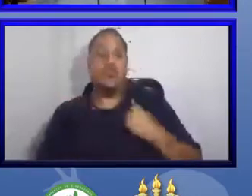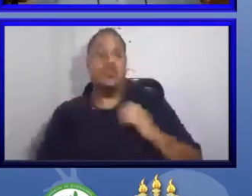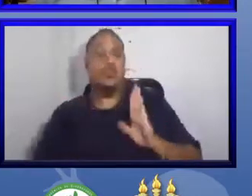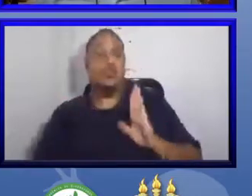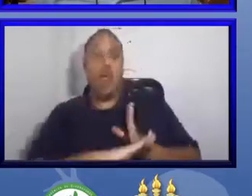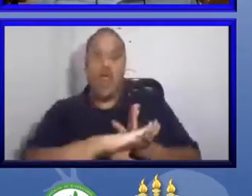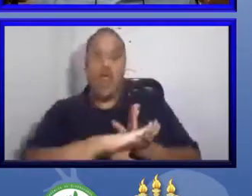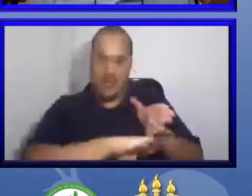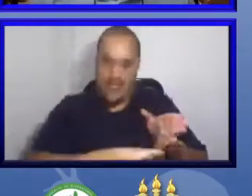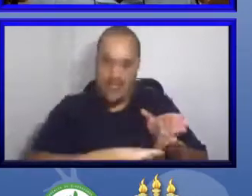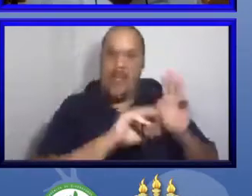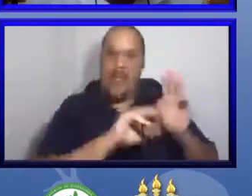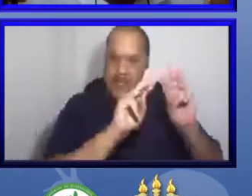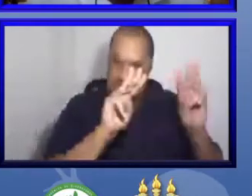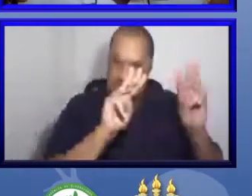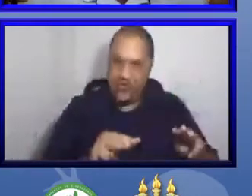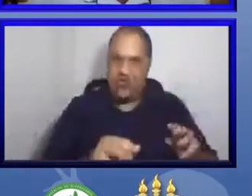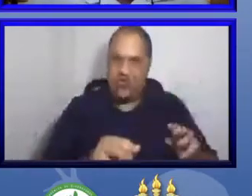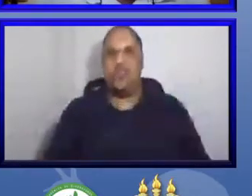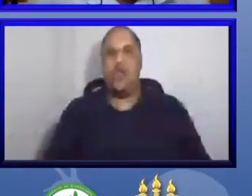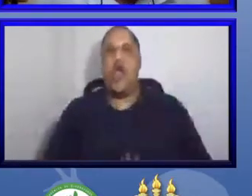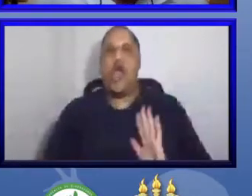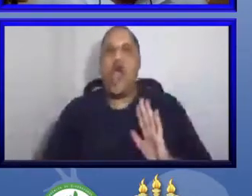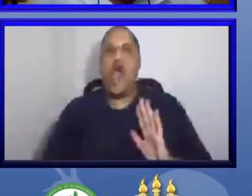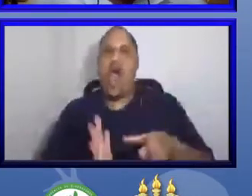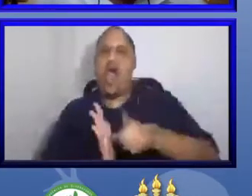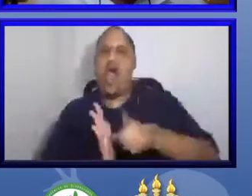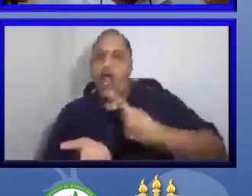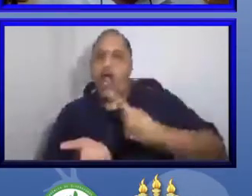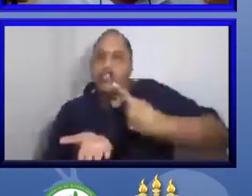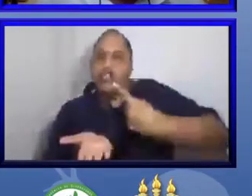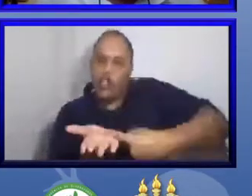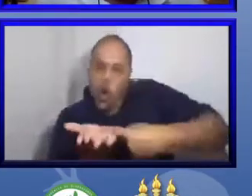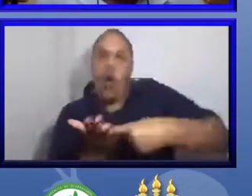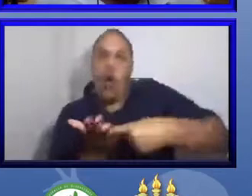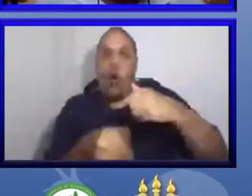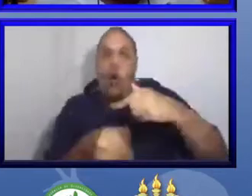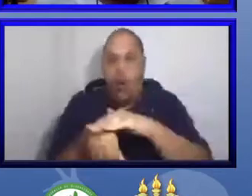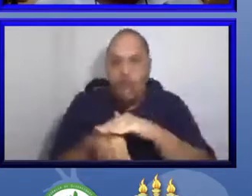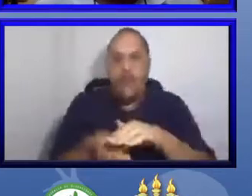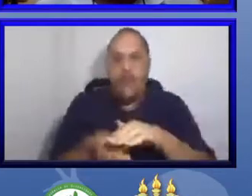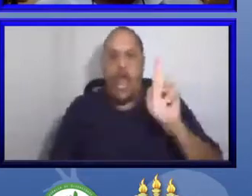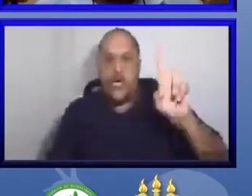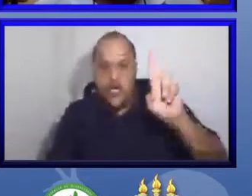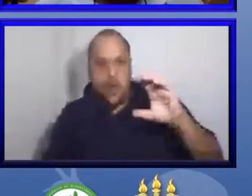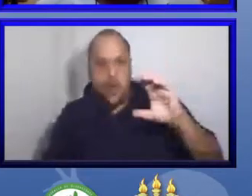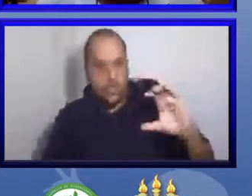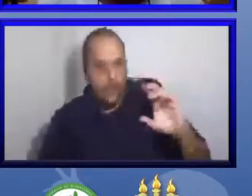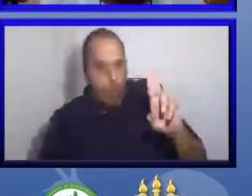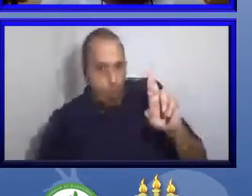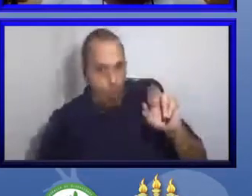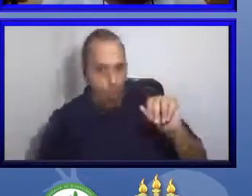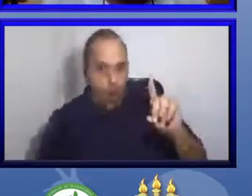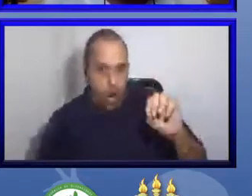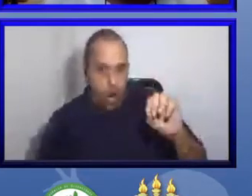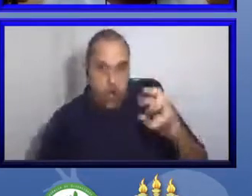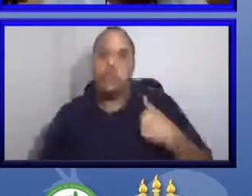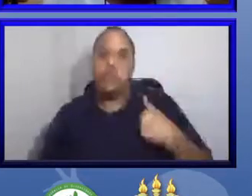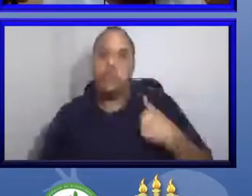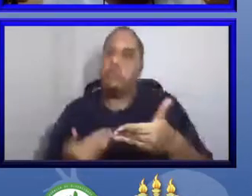ter todo o acerto com a curadoria, de a curadoria aceitar